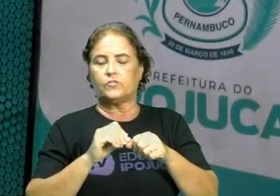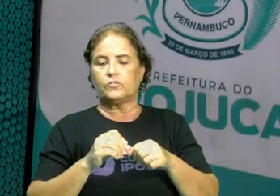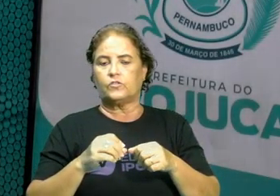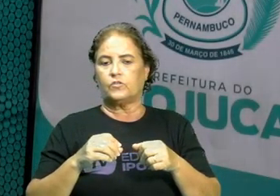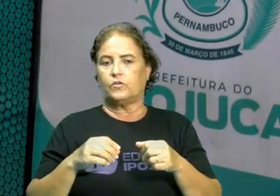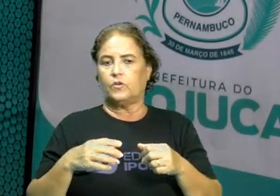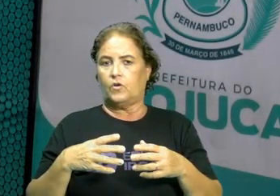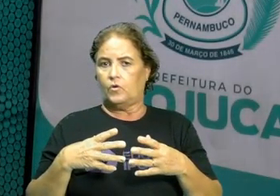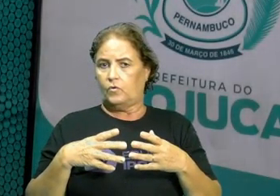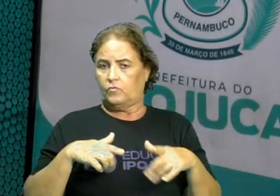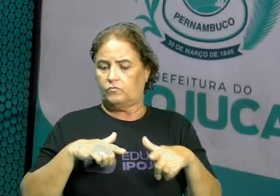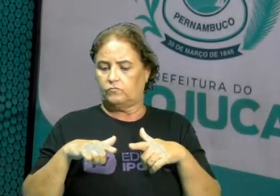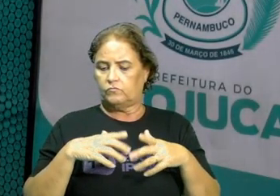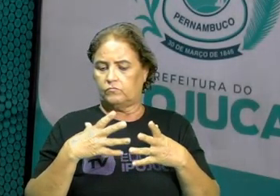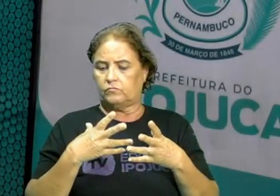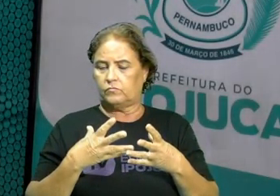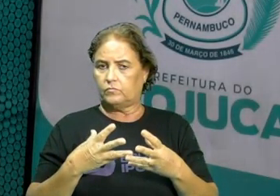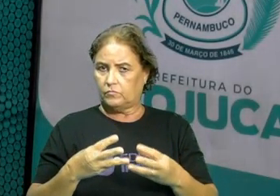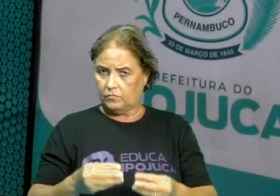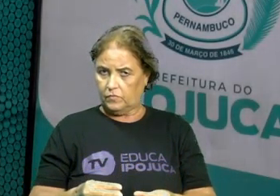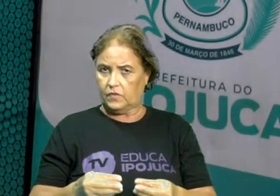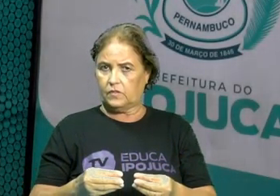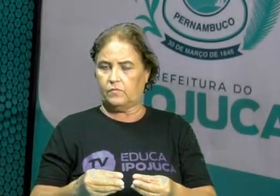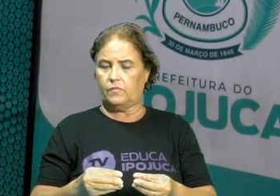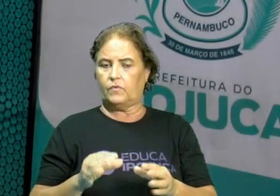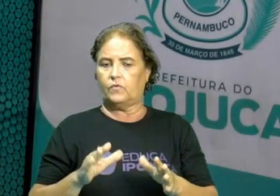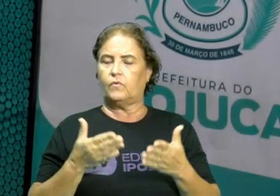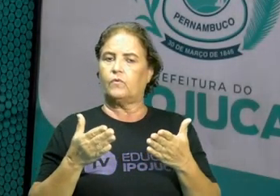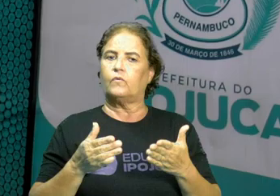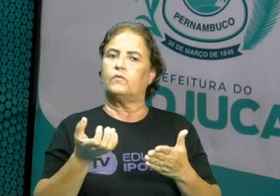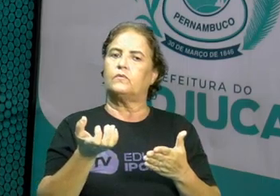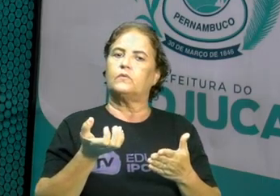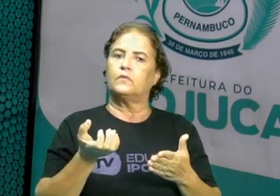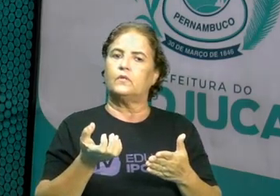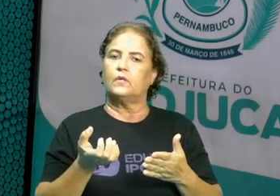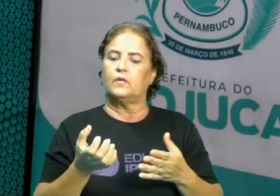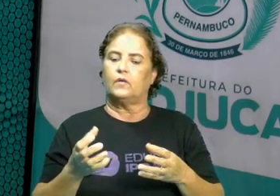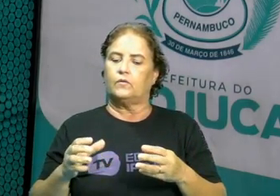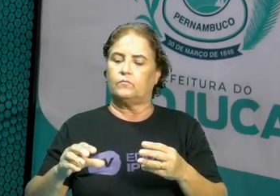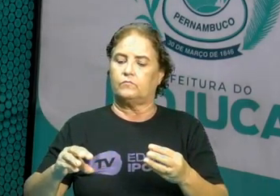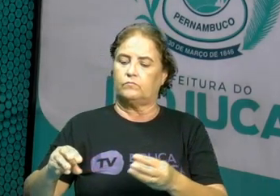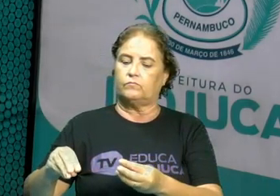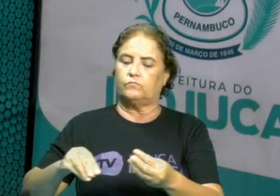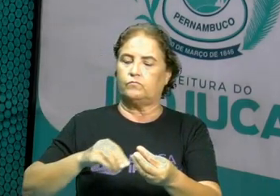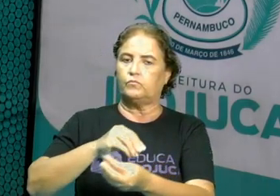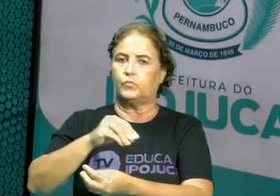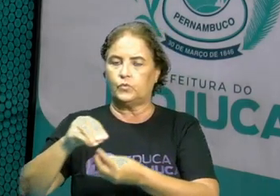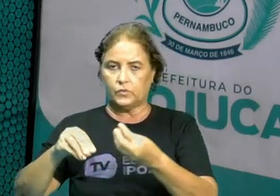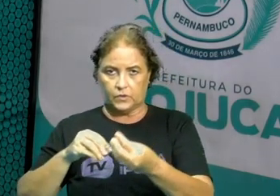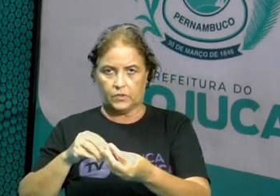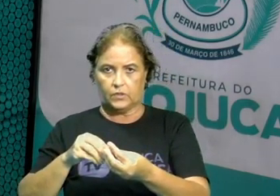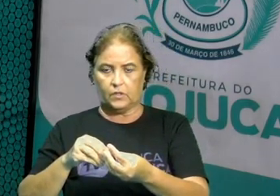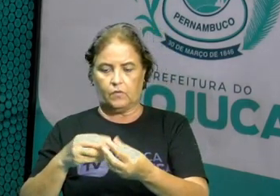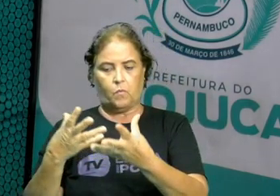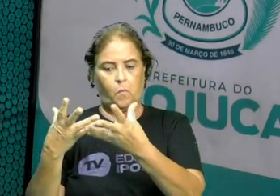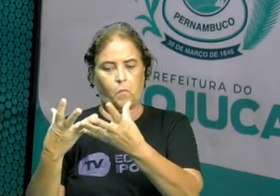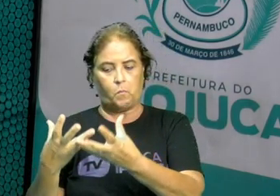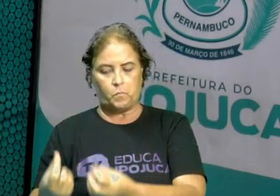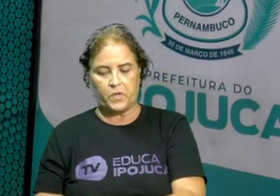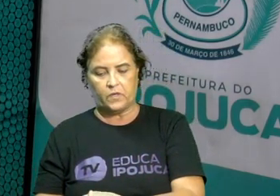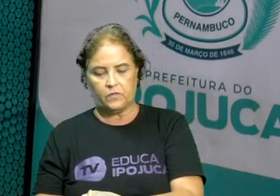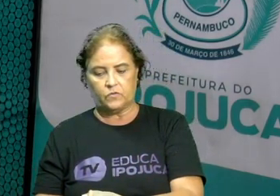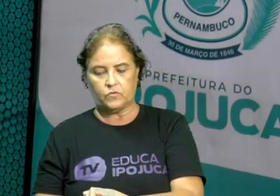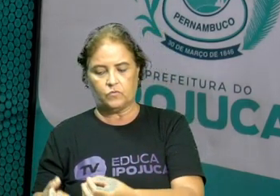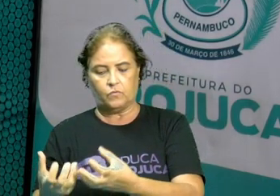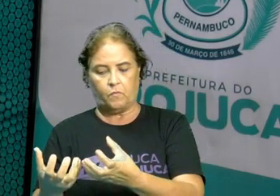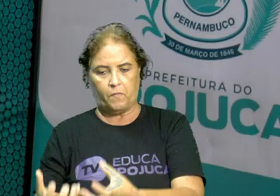diminua o trabalho. Quando eu quero levar algum objeto pesado, de um plano mais baixo, para um plano